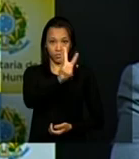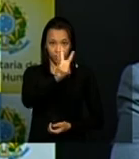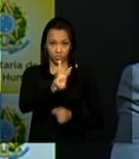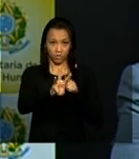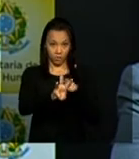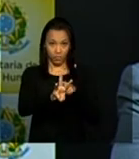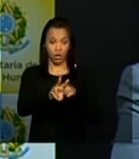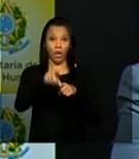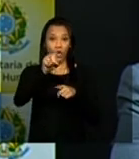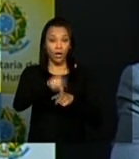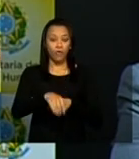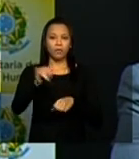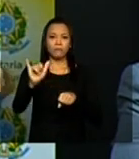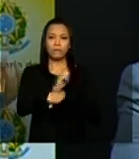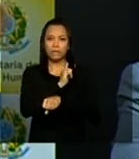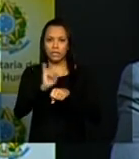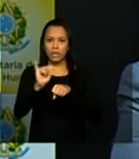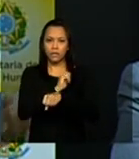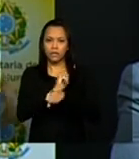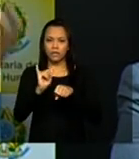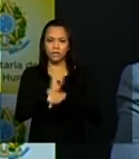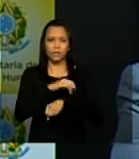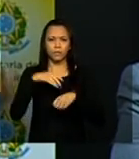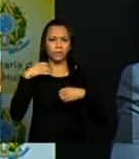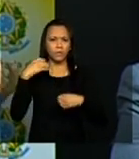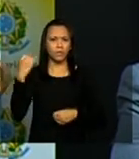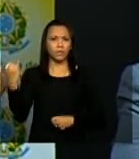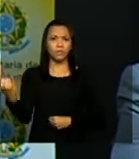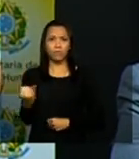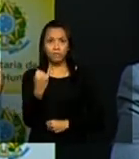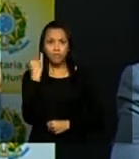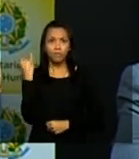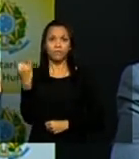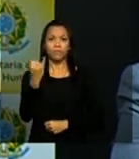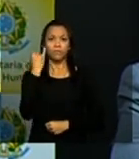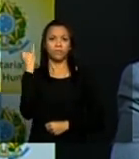mais vivo e mais concreto